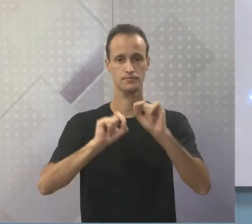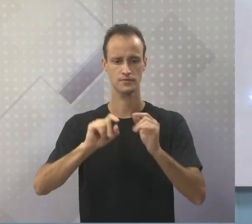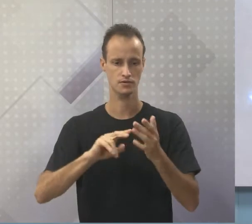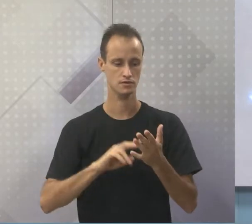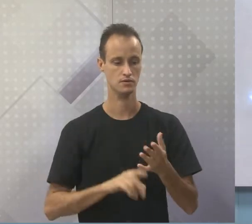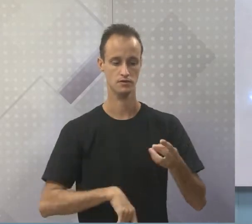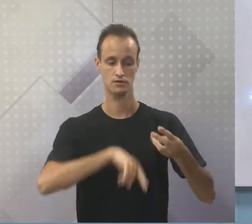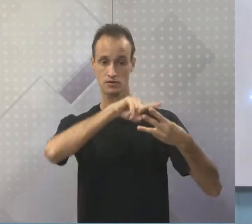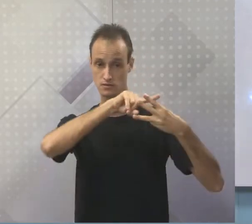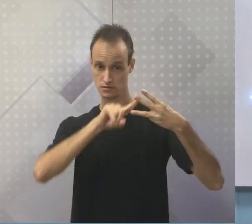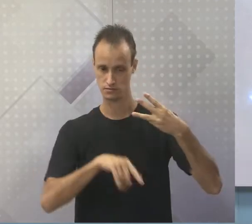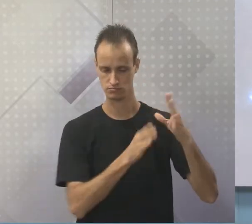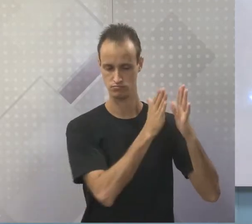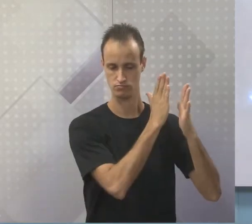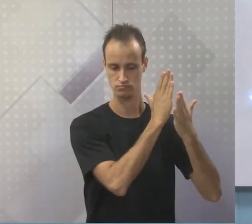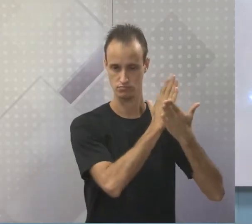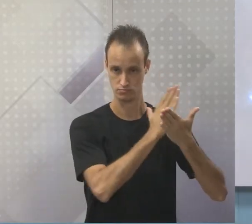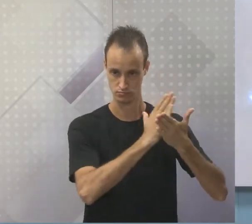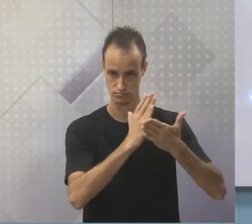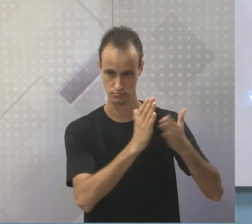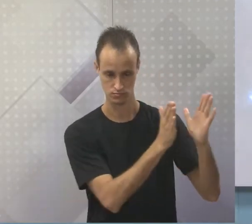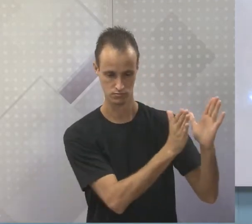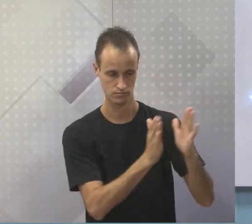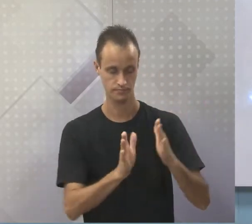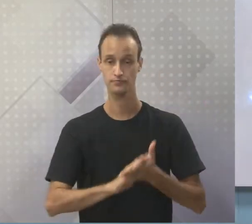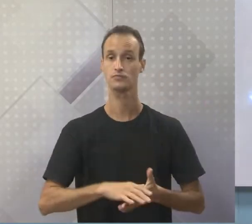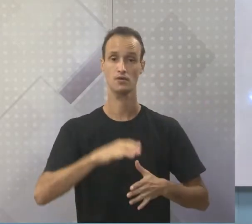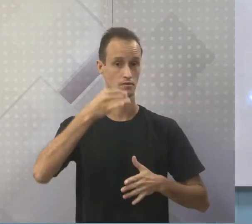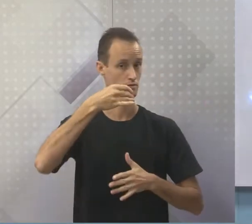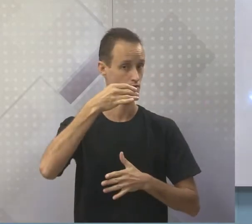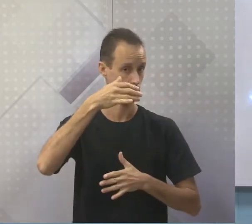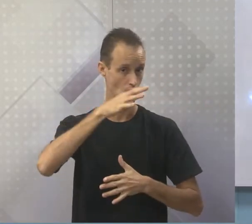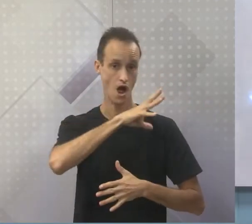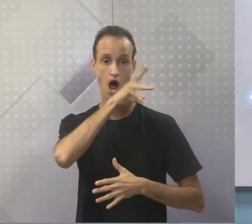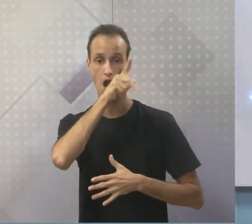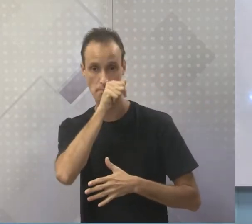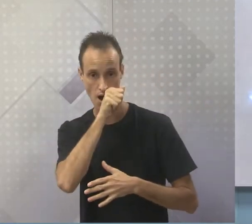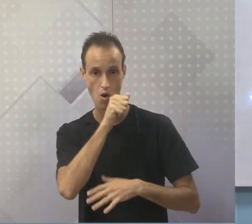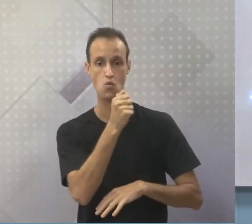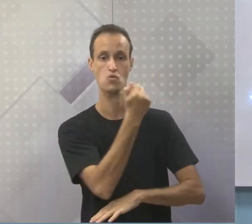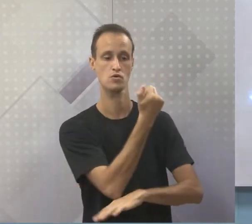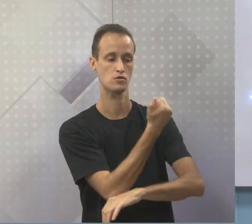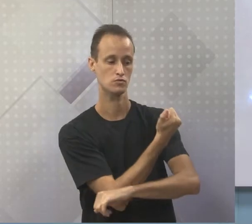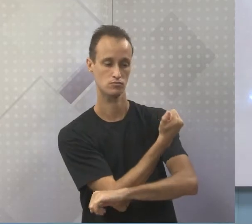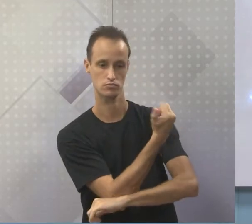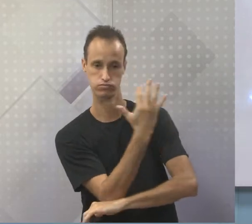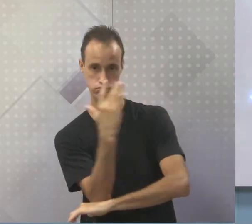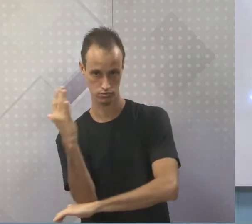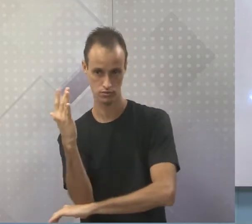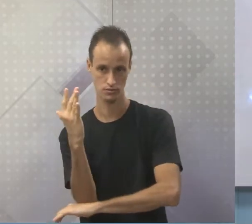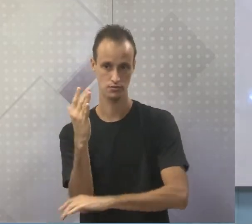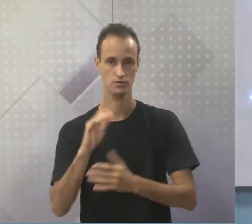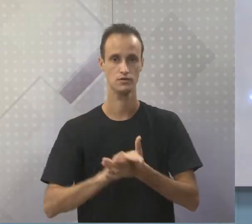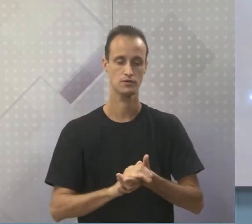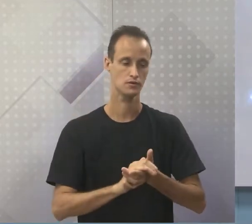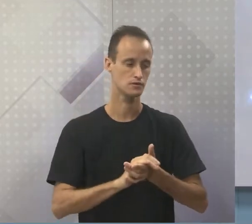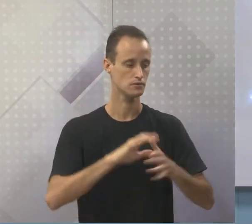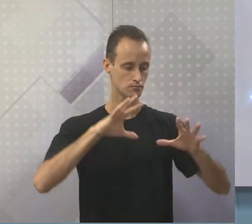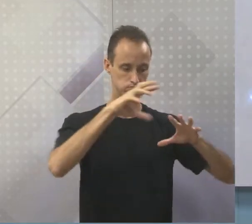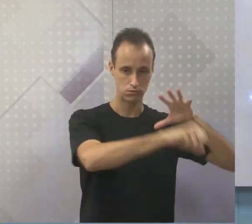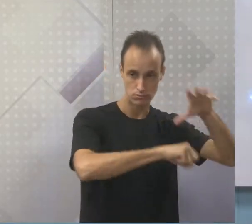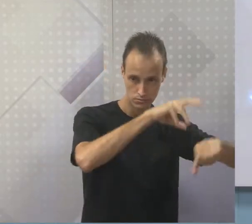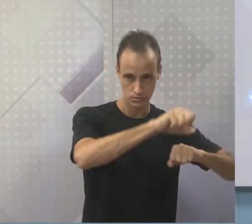subdividida em três partes. O extrativismo animal, vegetal e mineral. E agora a gente vai identificar